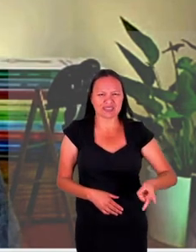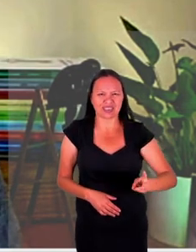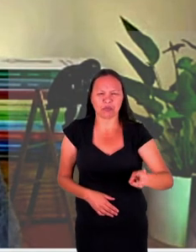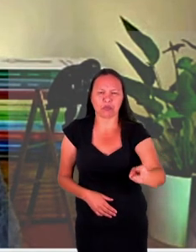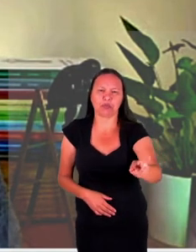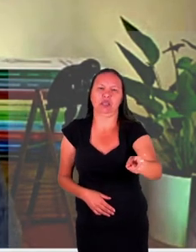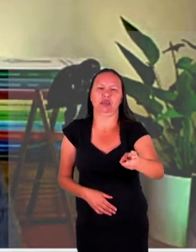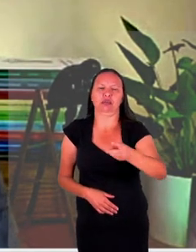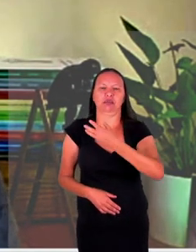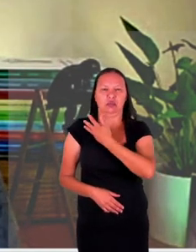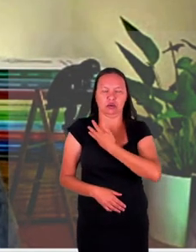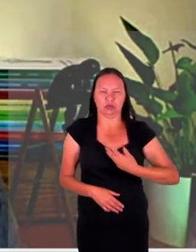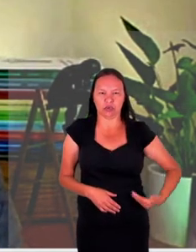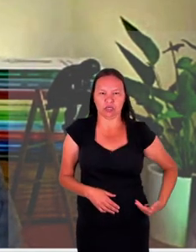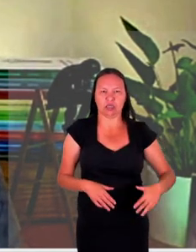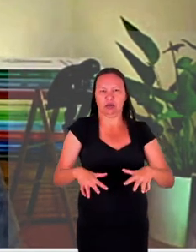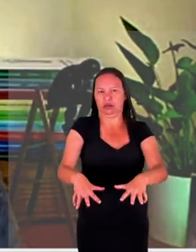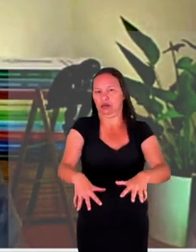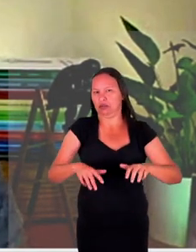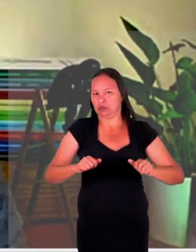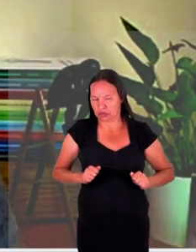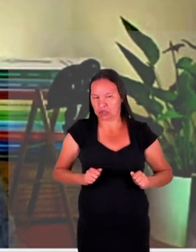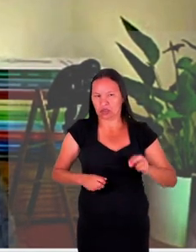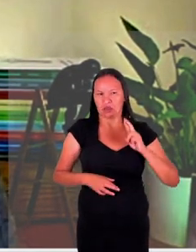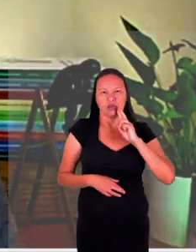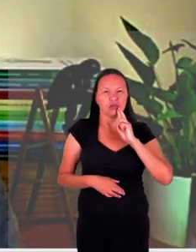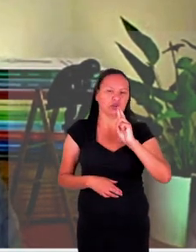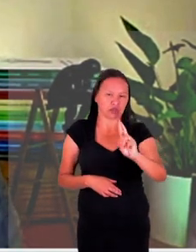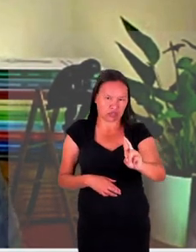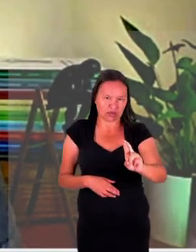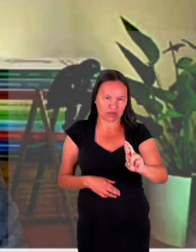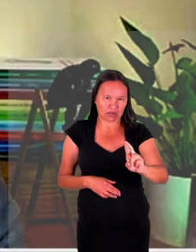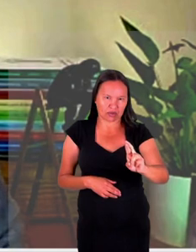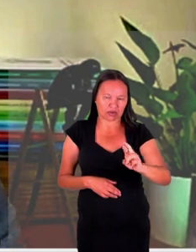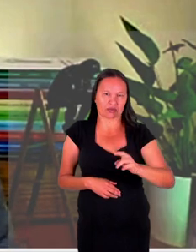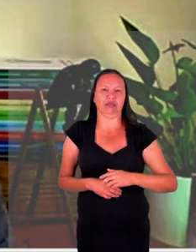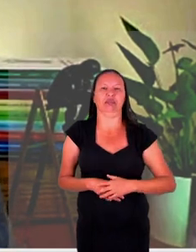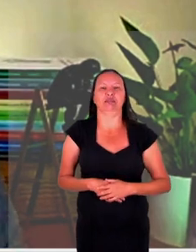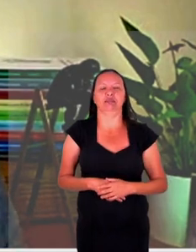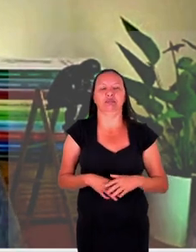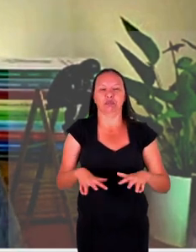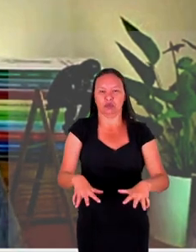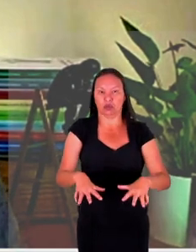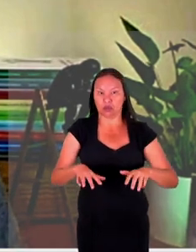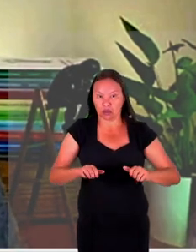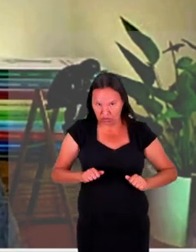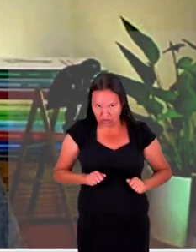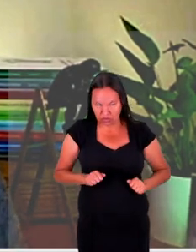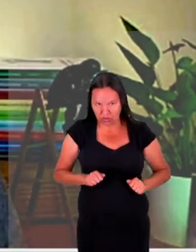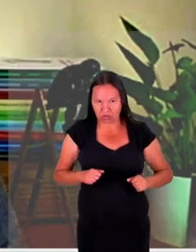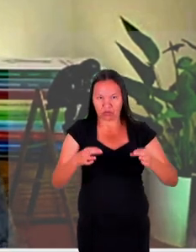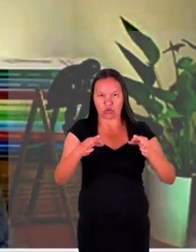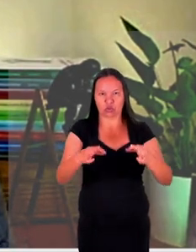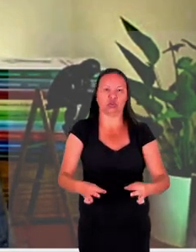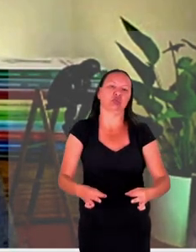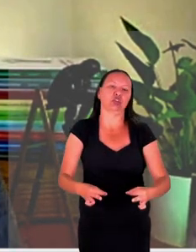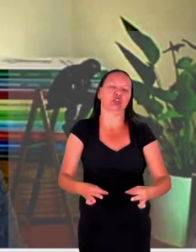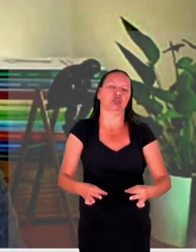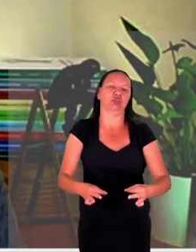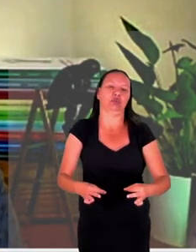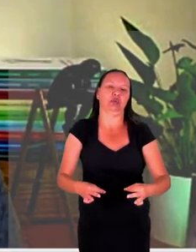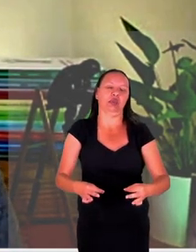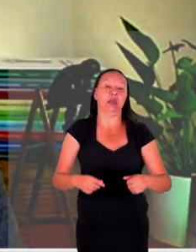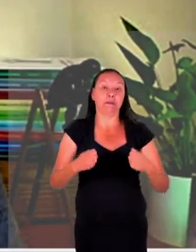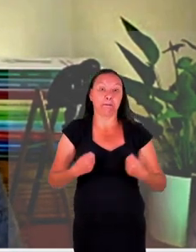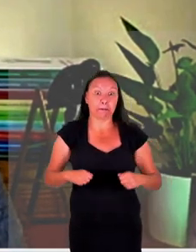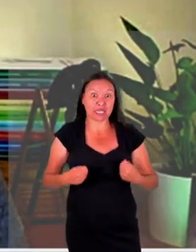tribunais ad hoc e portanto essa minha resposta não vai atender a esses tribunais extraordinários especificamente